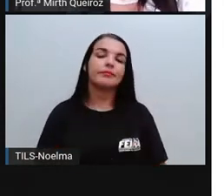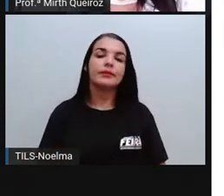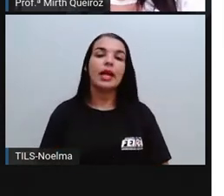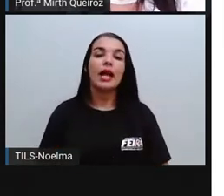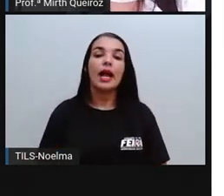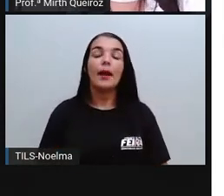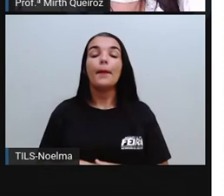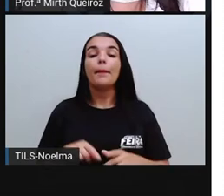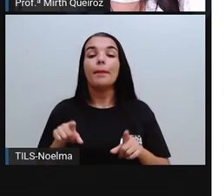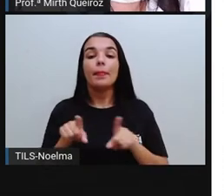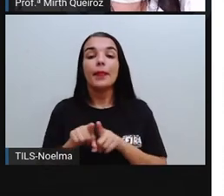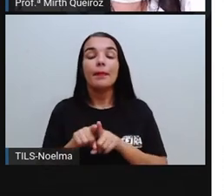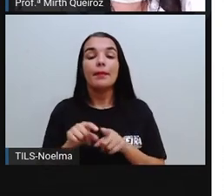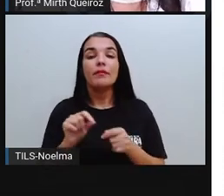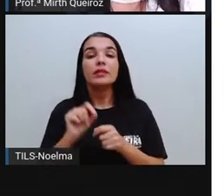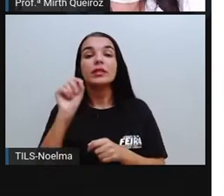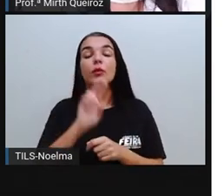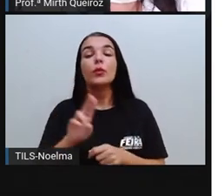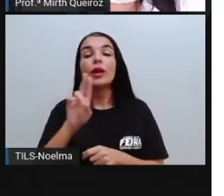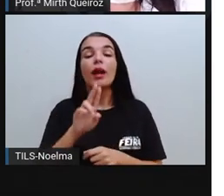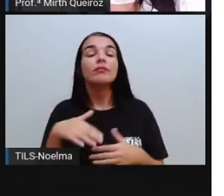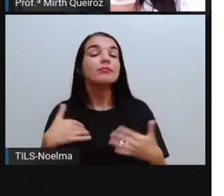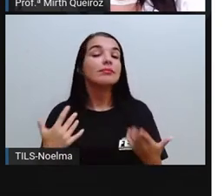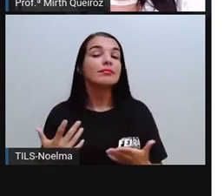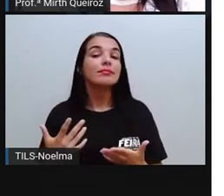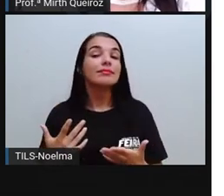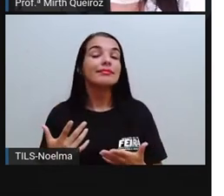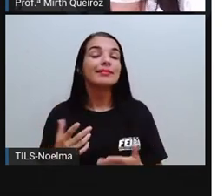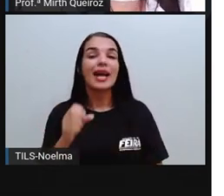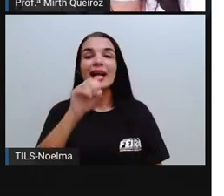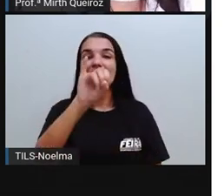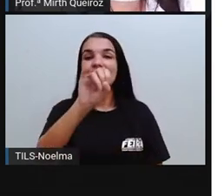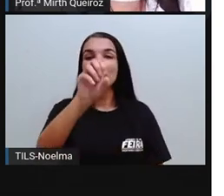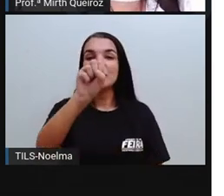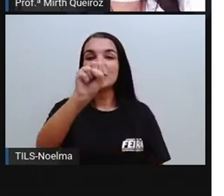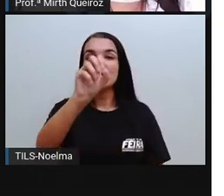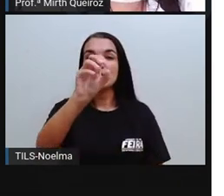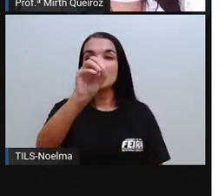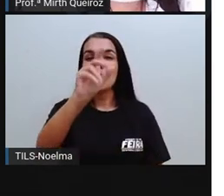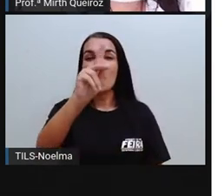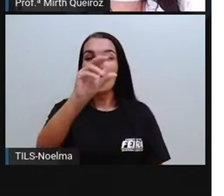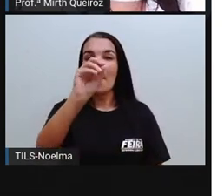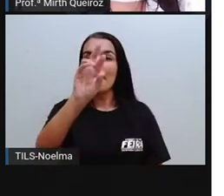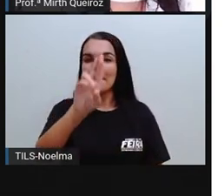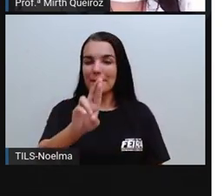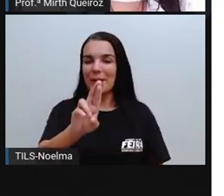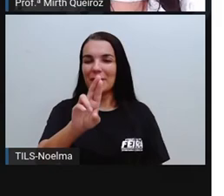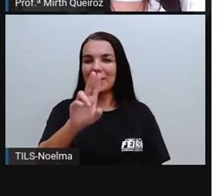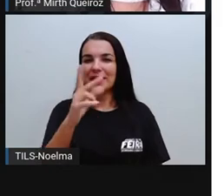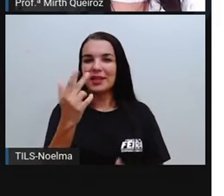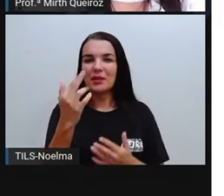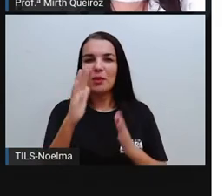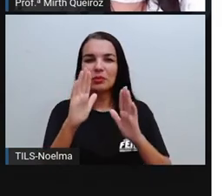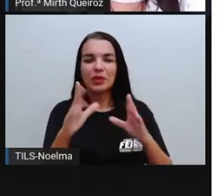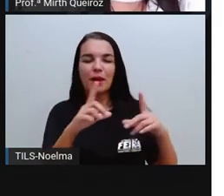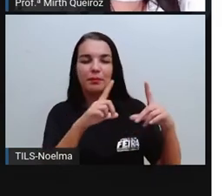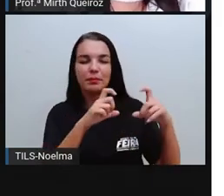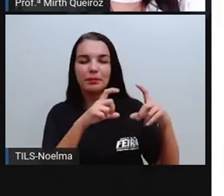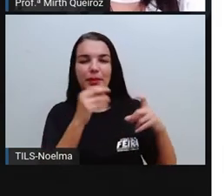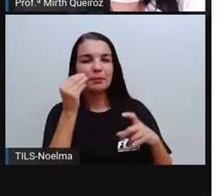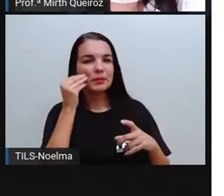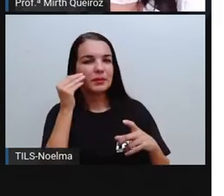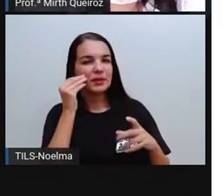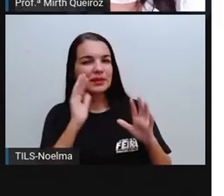vocês vão fazer? Utilizando o quê? Utilizando o isopor, com todos aqueles materiais que a gente